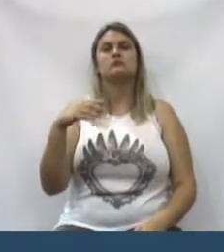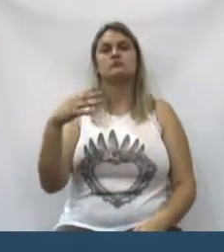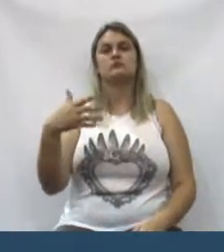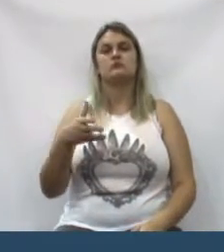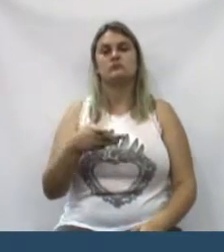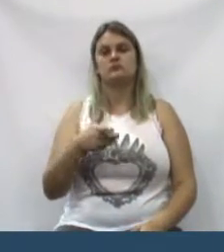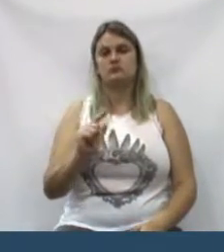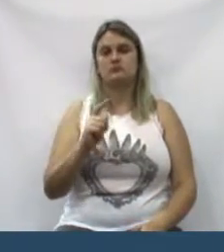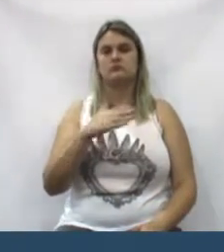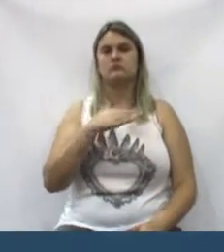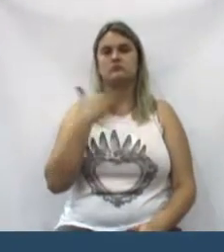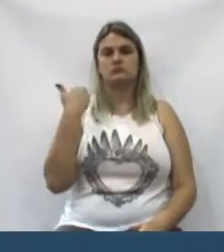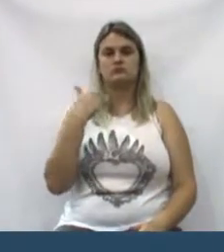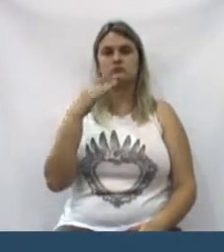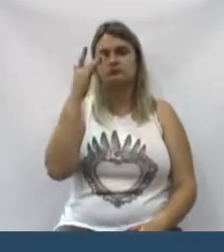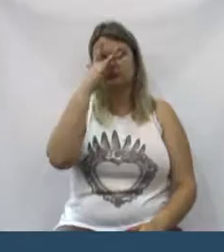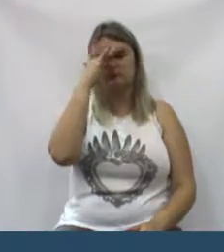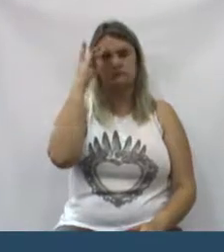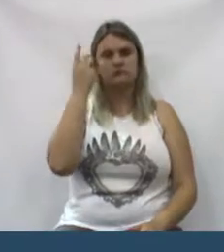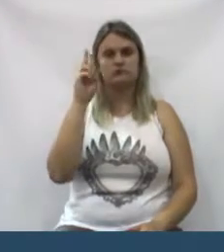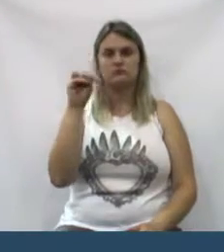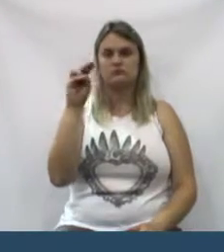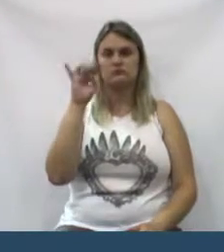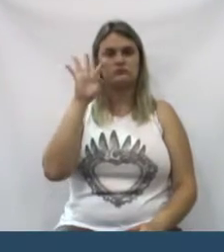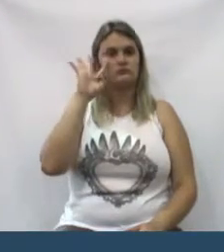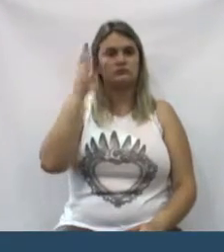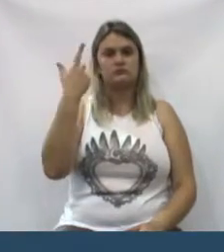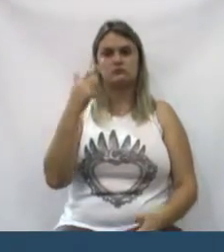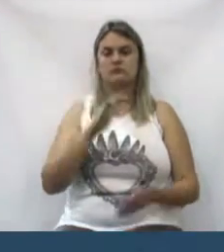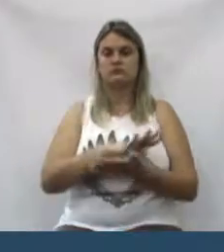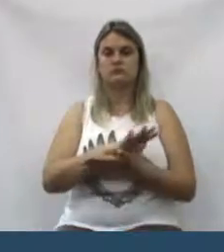homicídio sem ser resolvido,